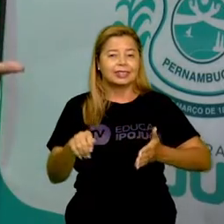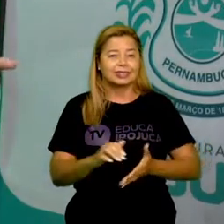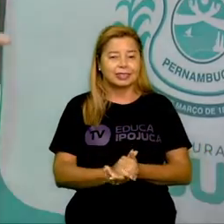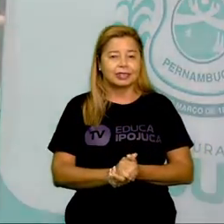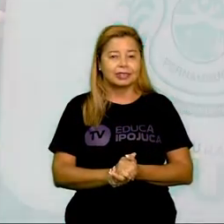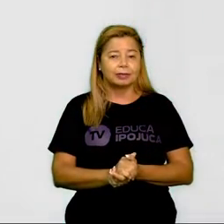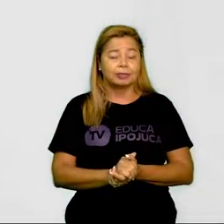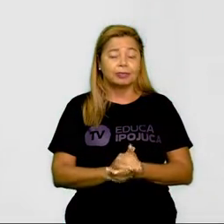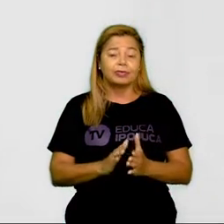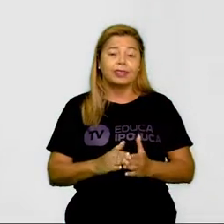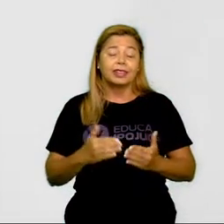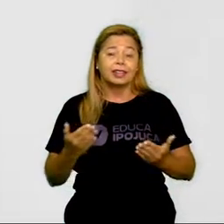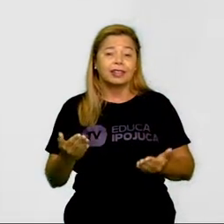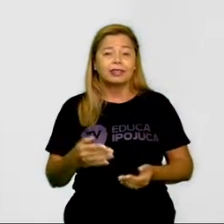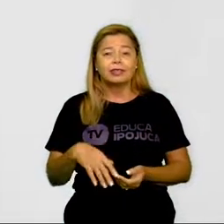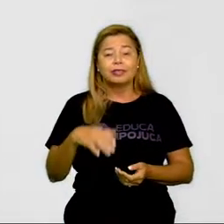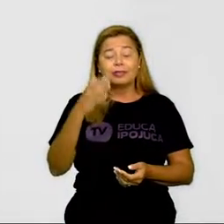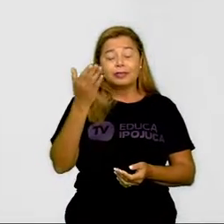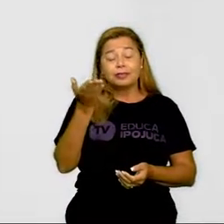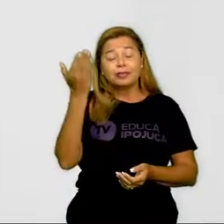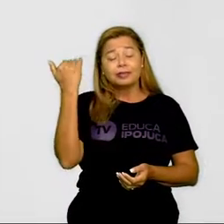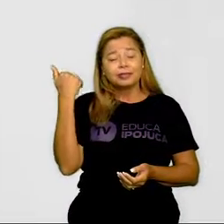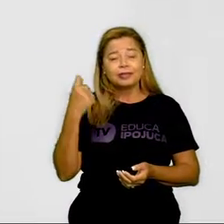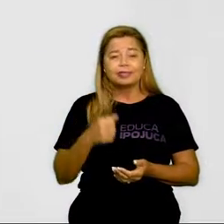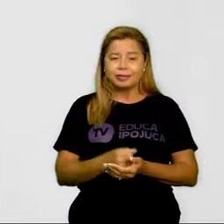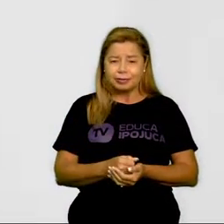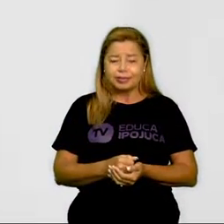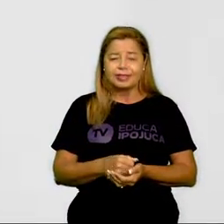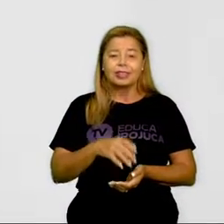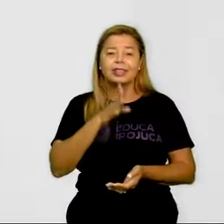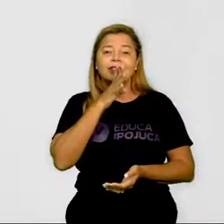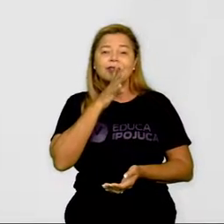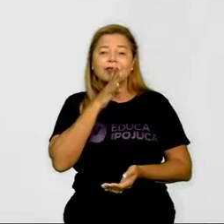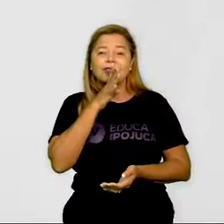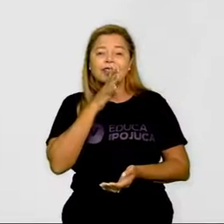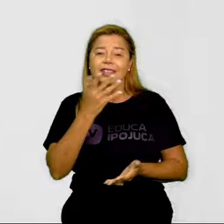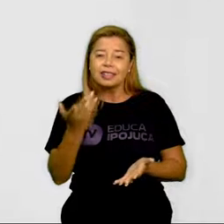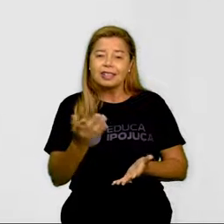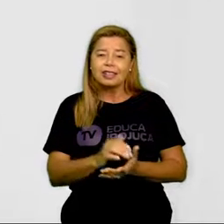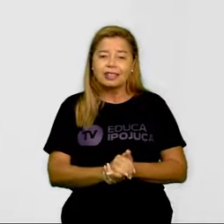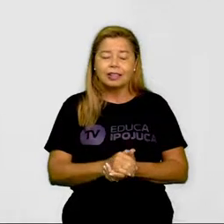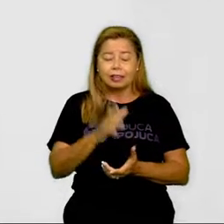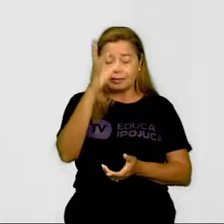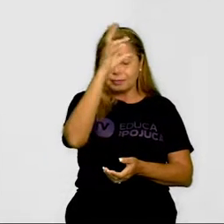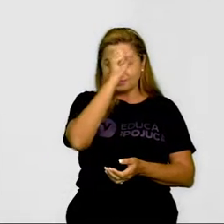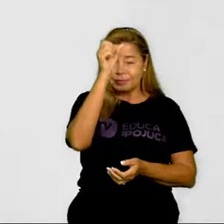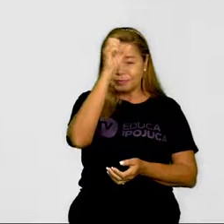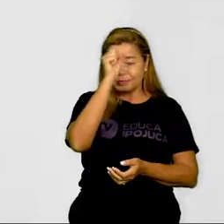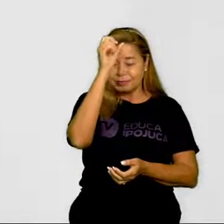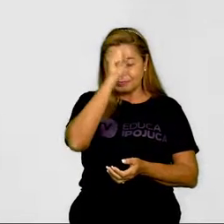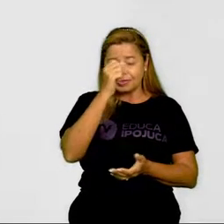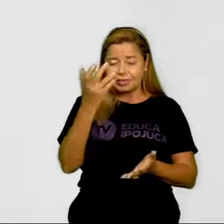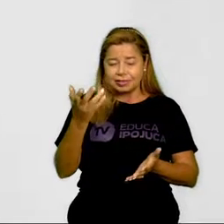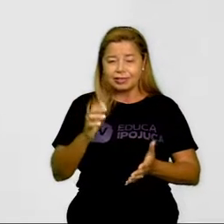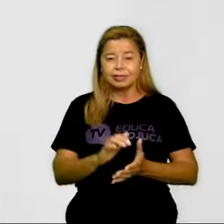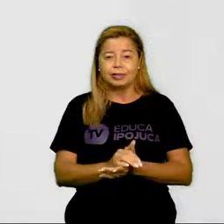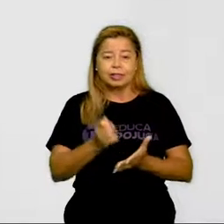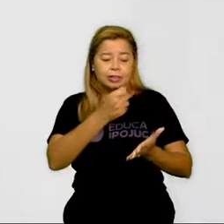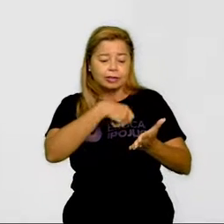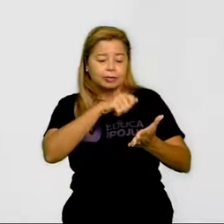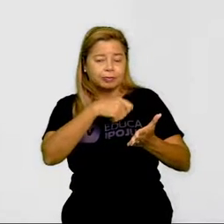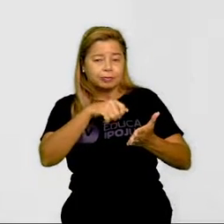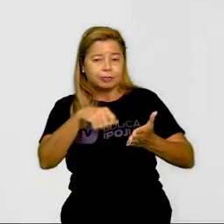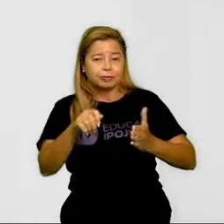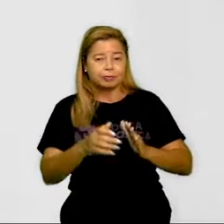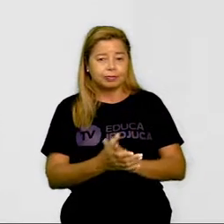Vamos conhecer, não é? Vamos conhecer como começou esse processo de escrita. Se